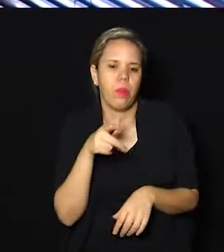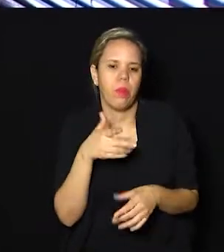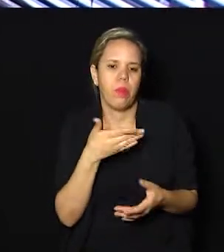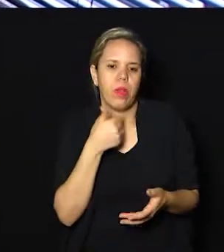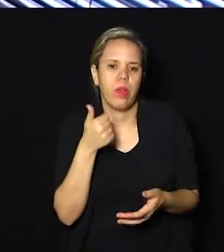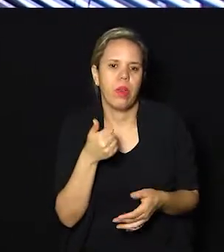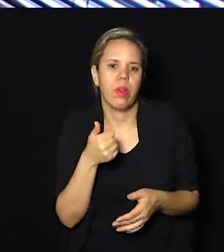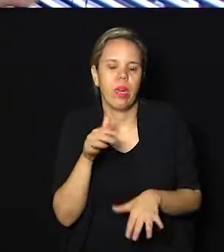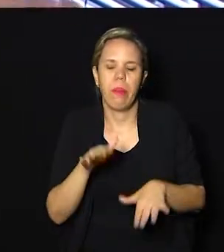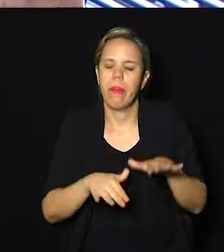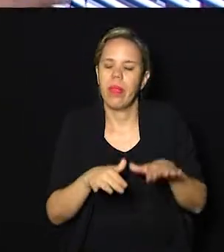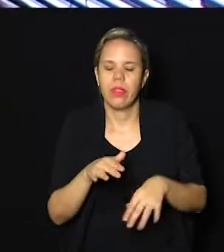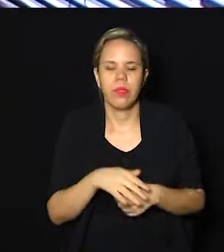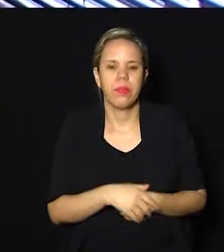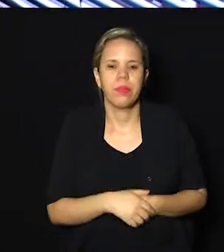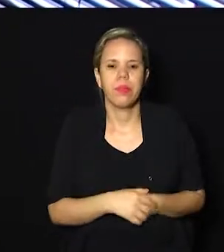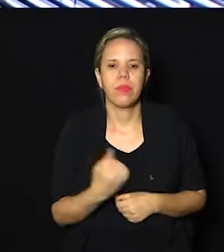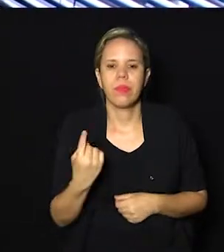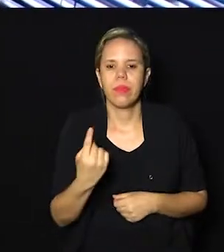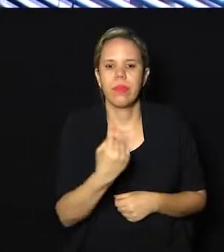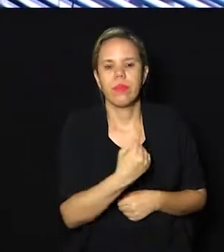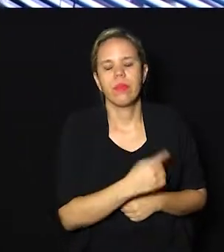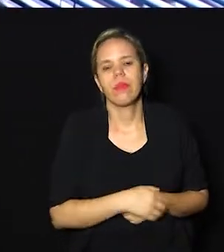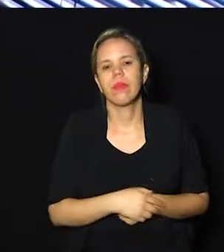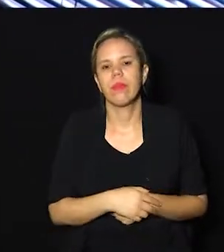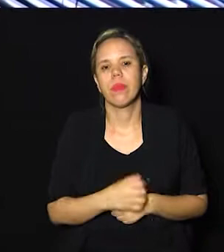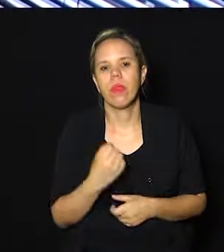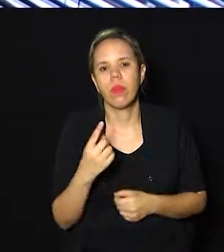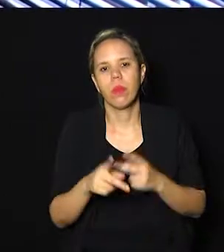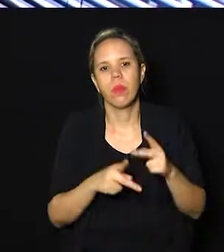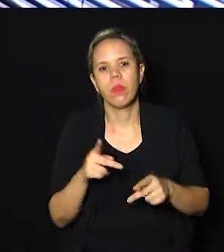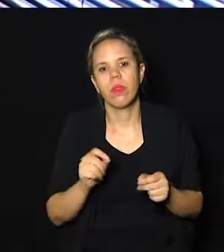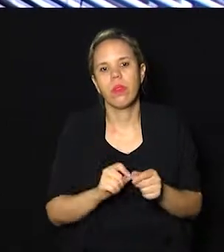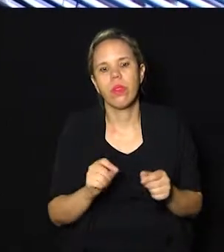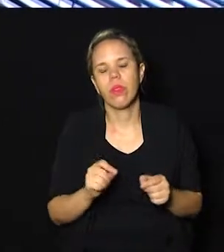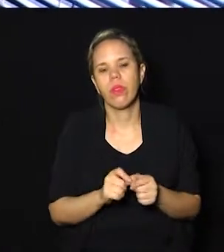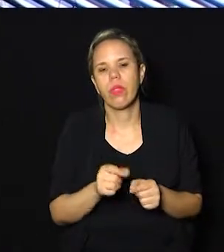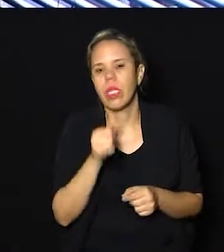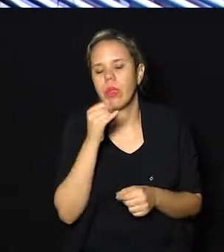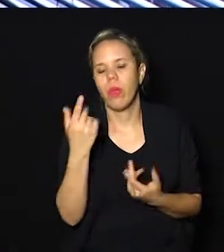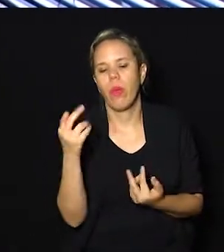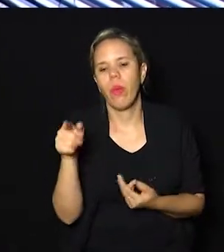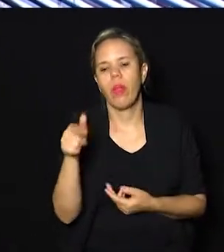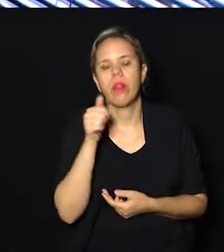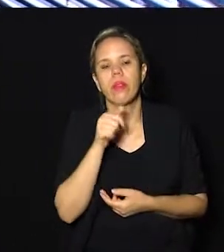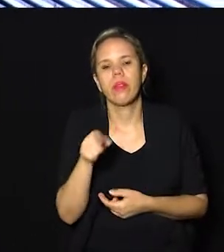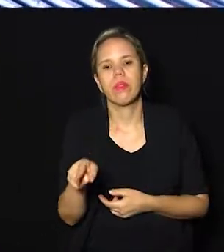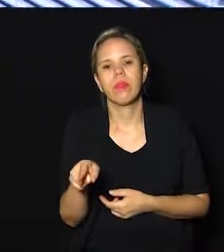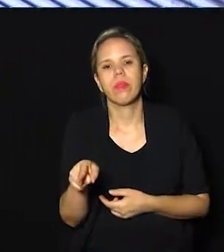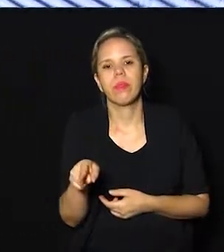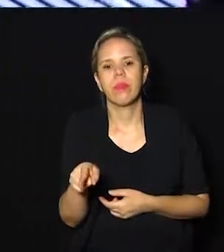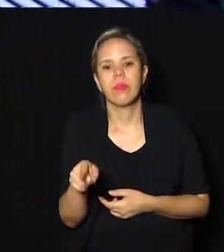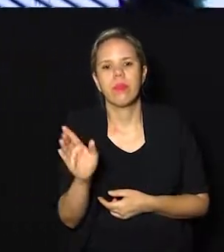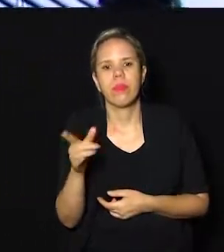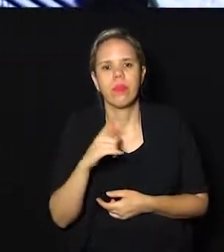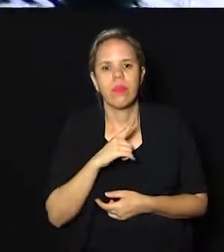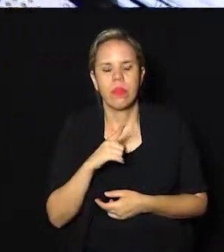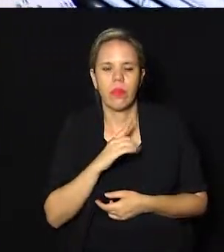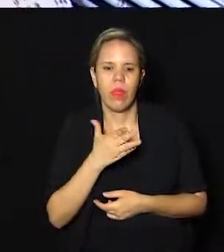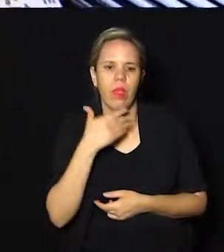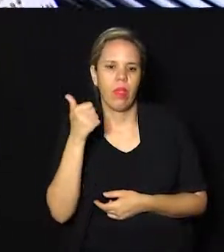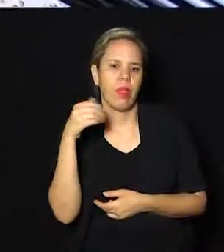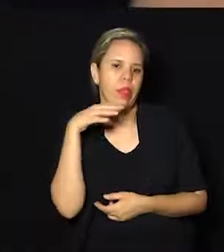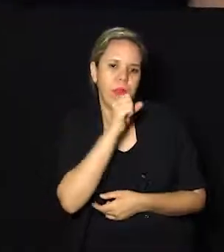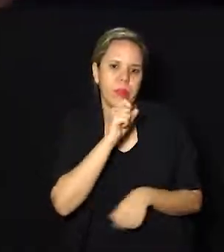do caso. Depende do caso de cada um, né? Tem pessoas que... uma situação como a dela, por exemplo. A dela já teve uma melhora